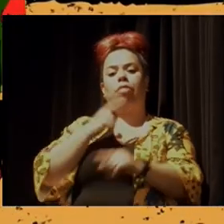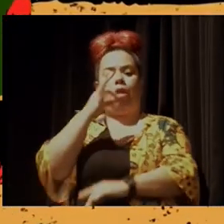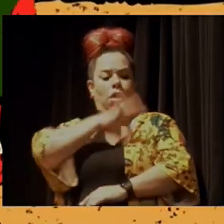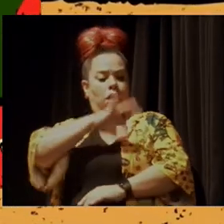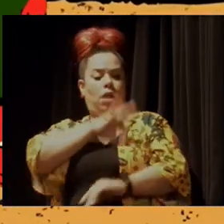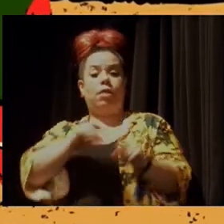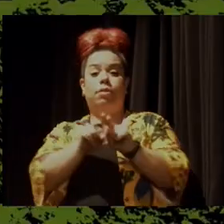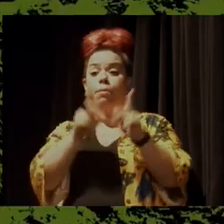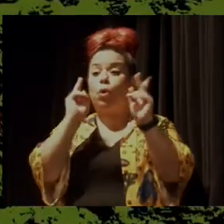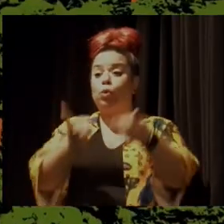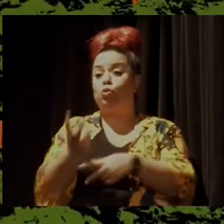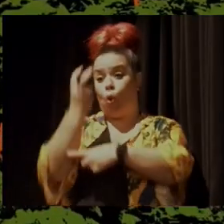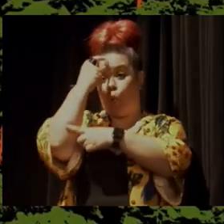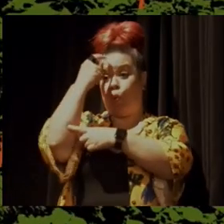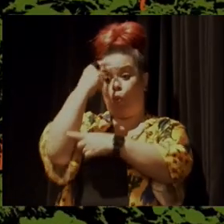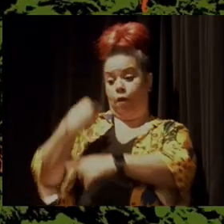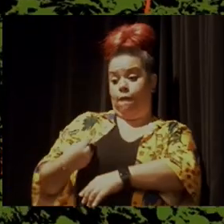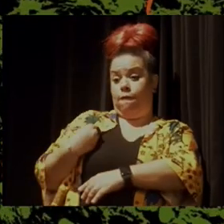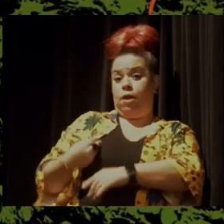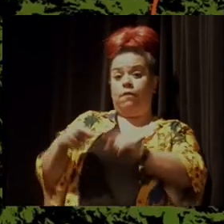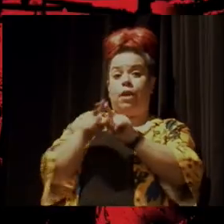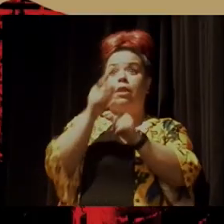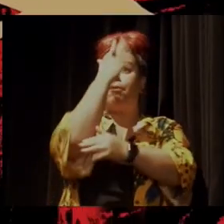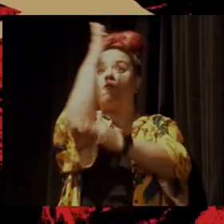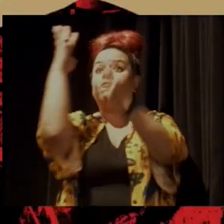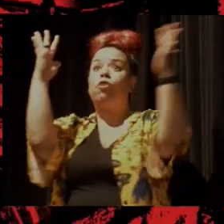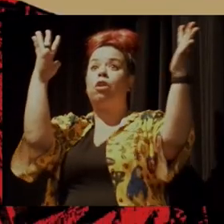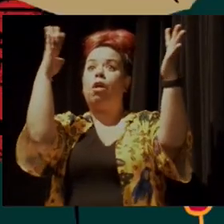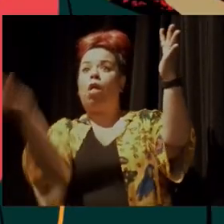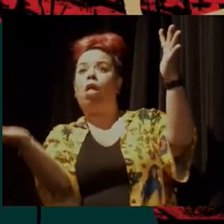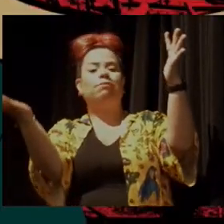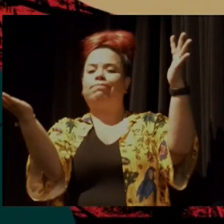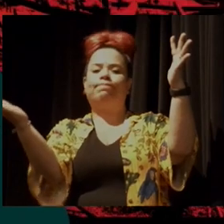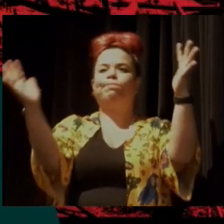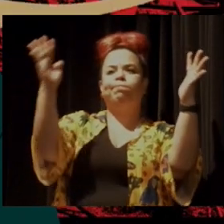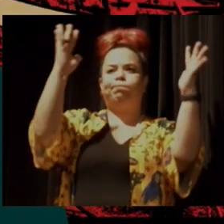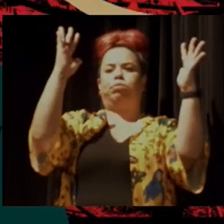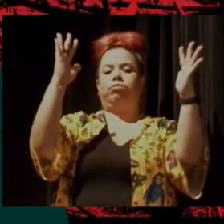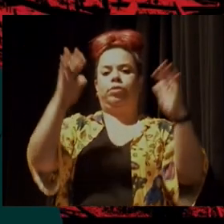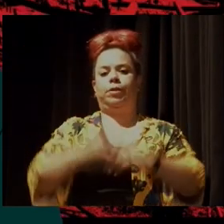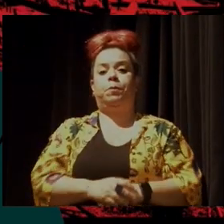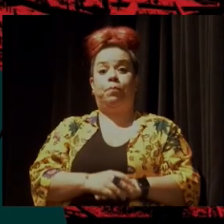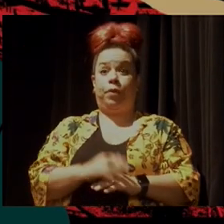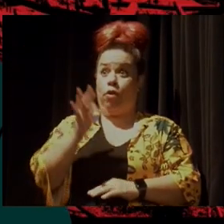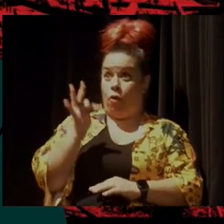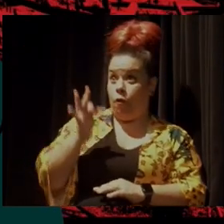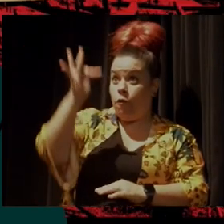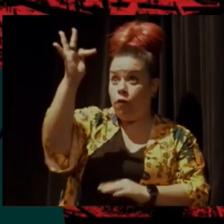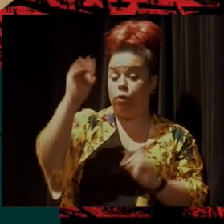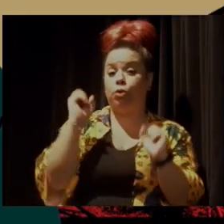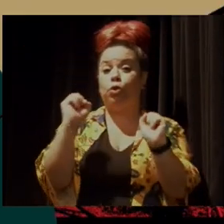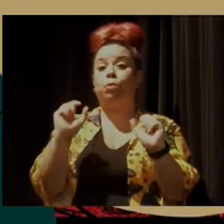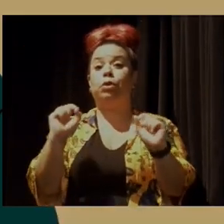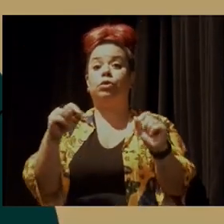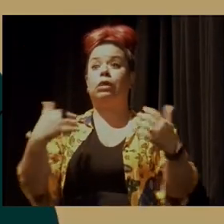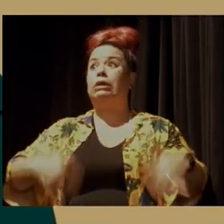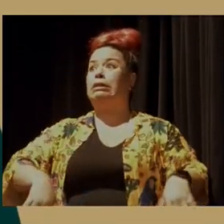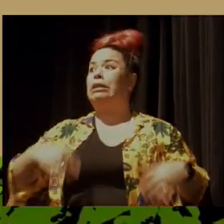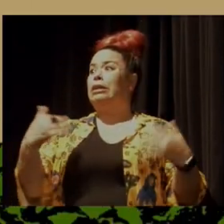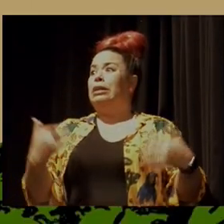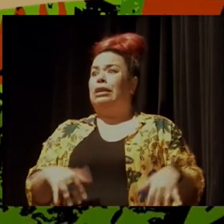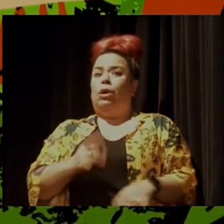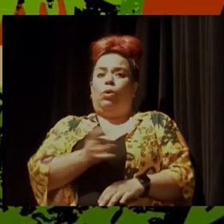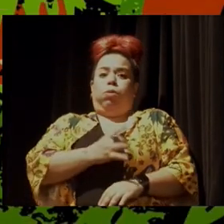culturas vivas e florestas em pé. O futuro pode ser assustador